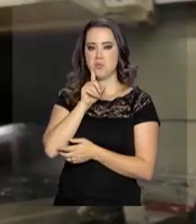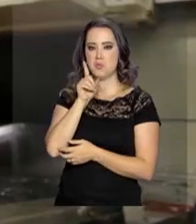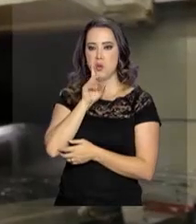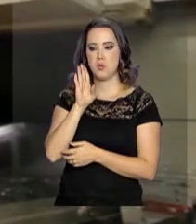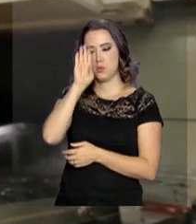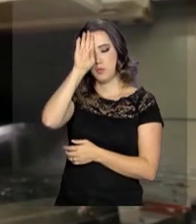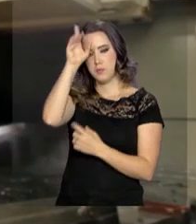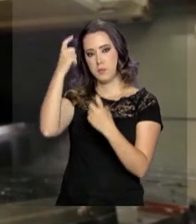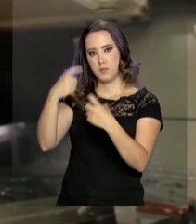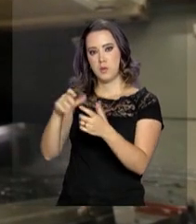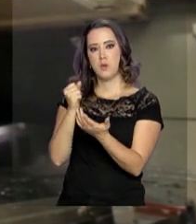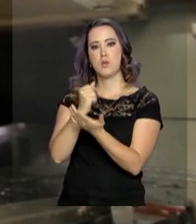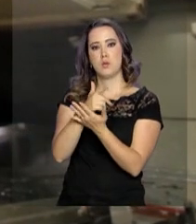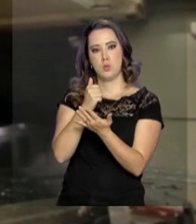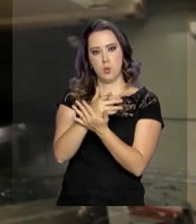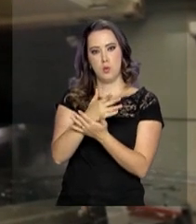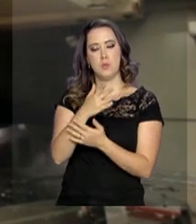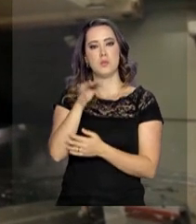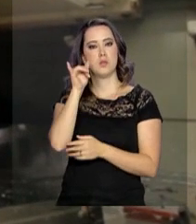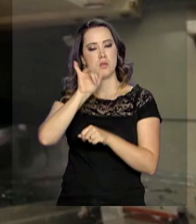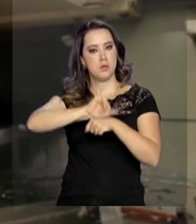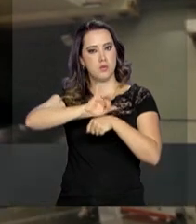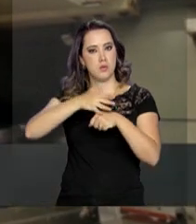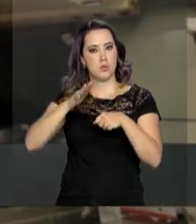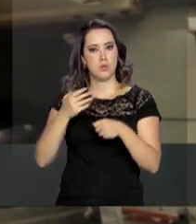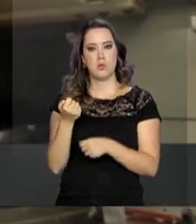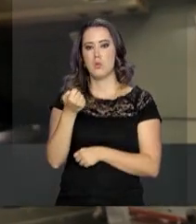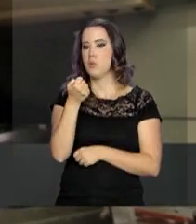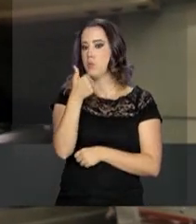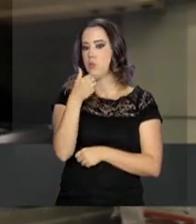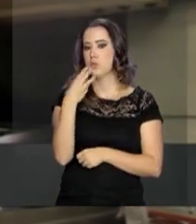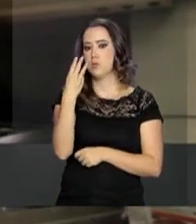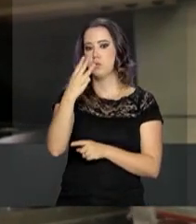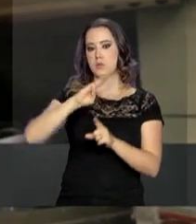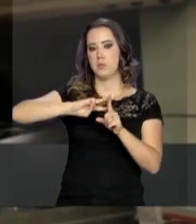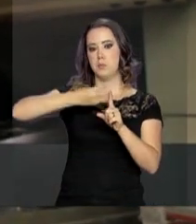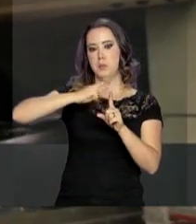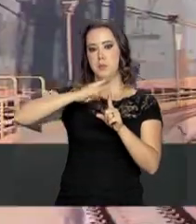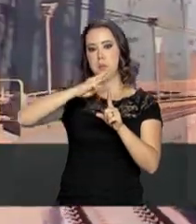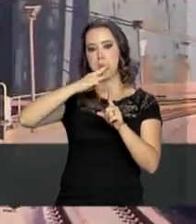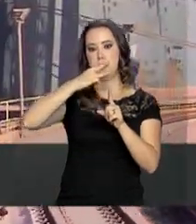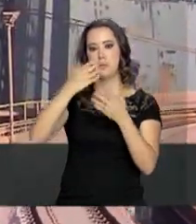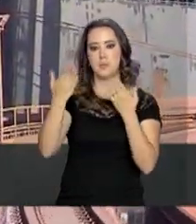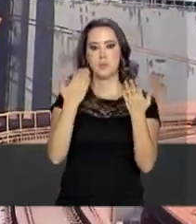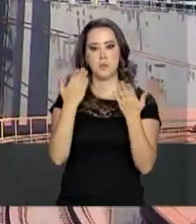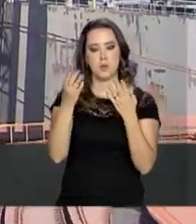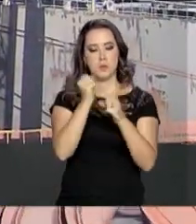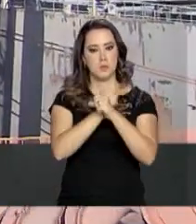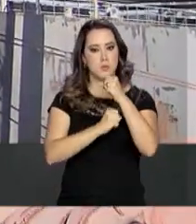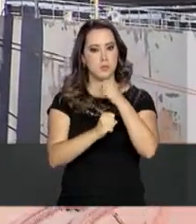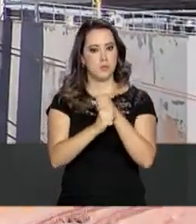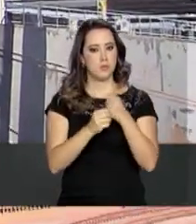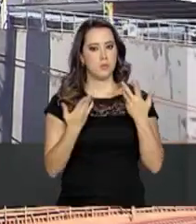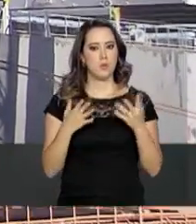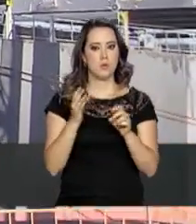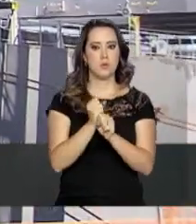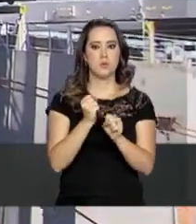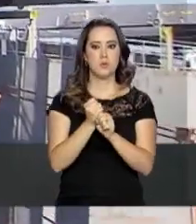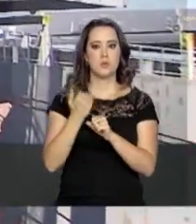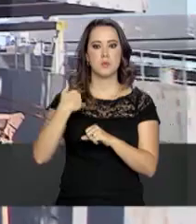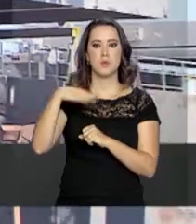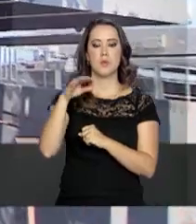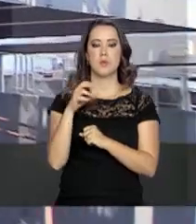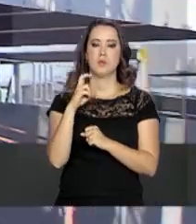um dos principais compradores do produto brasileiro, quase triplicaram com relação ao ano passado, somando mais de